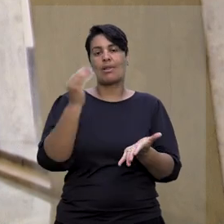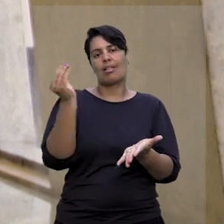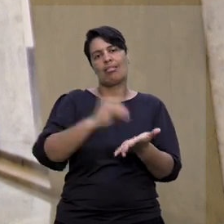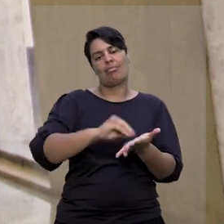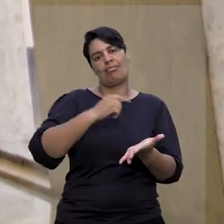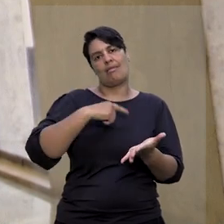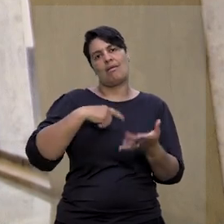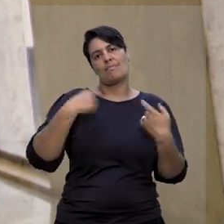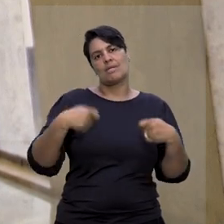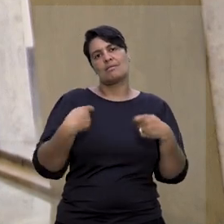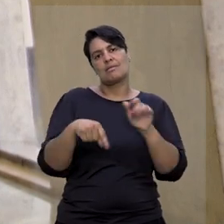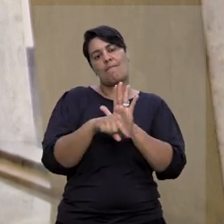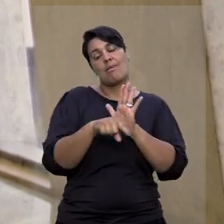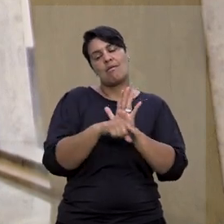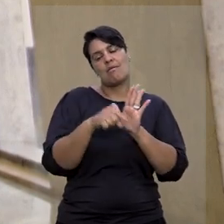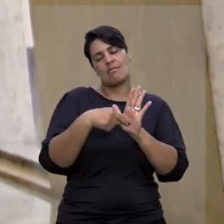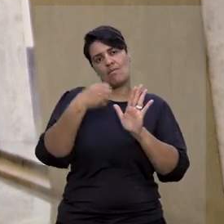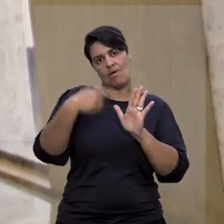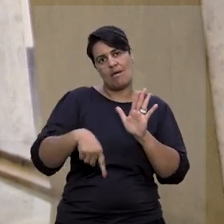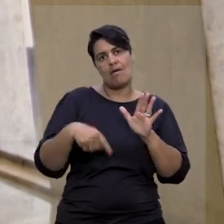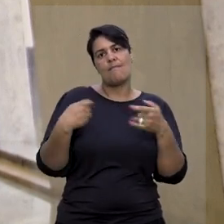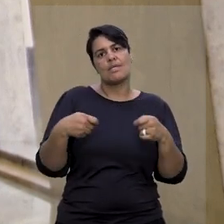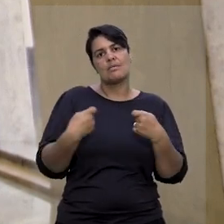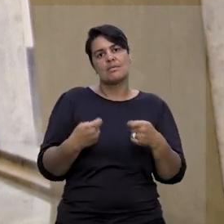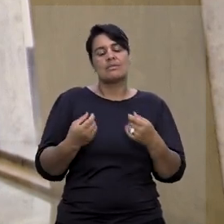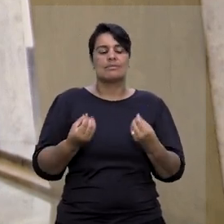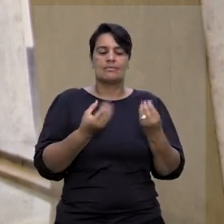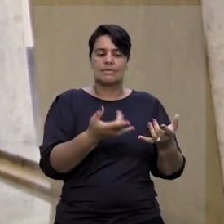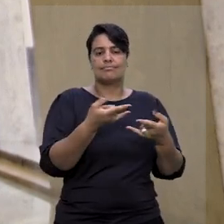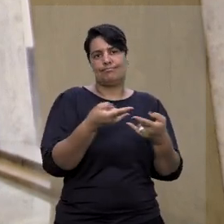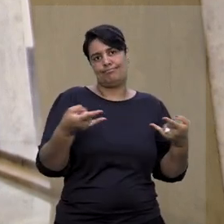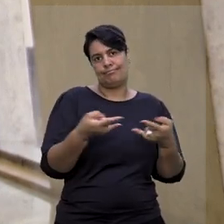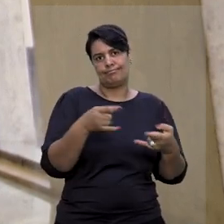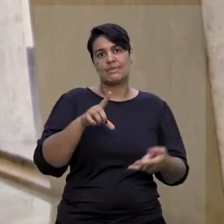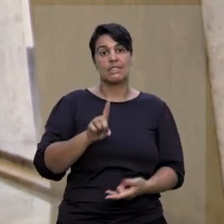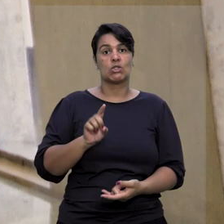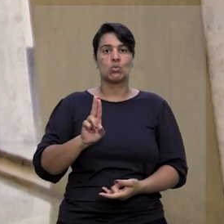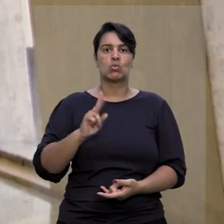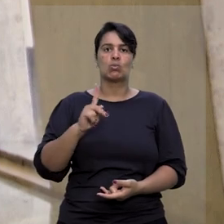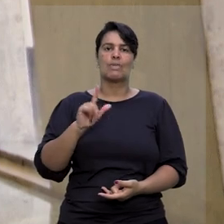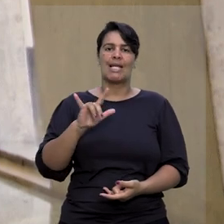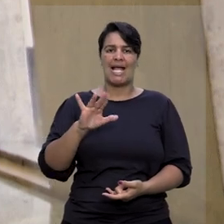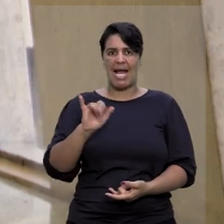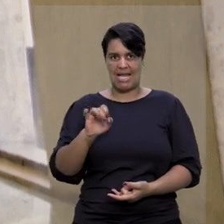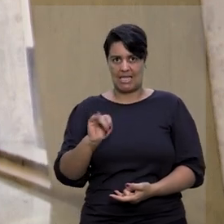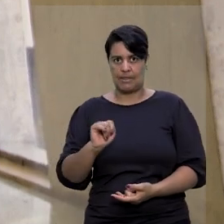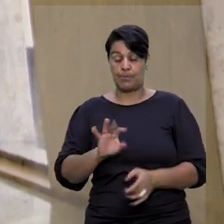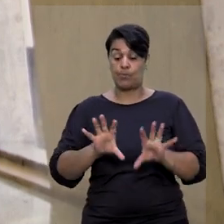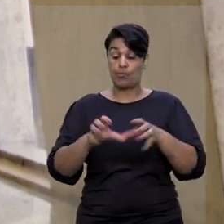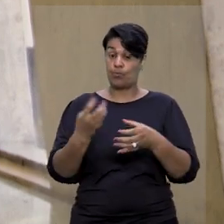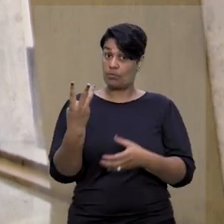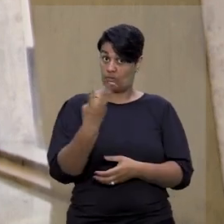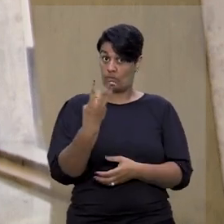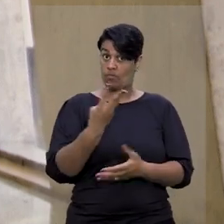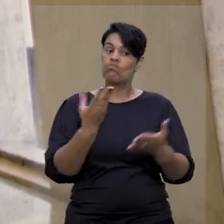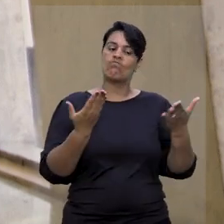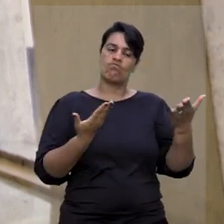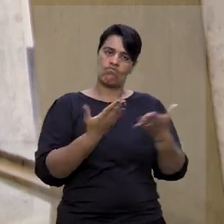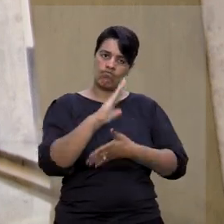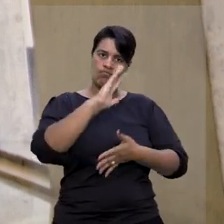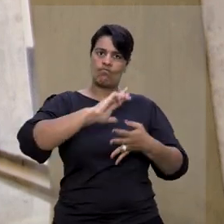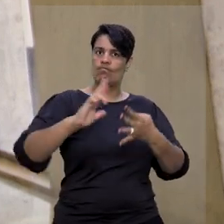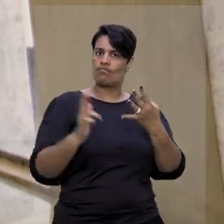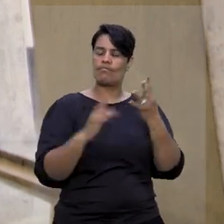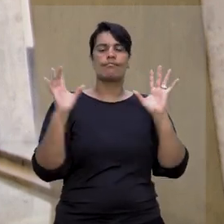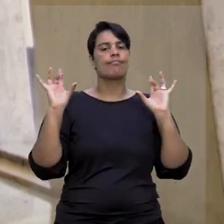prevendo o consumo mínimo, sendo possível a emissão de duplicatas. No STJ, a terceira turma deu provimento